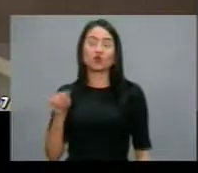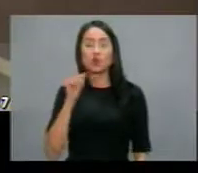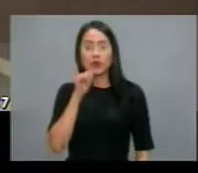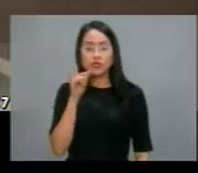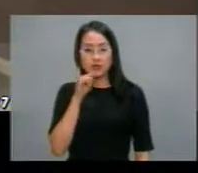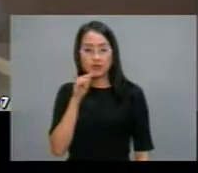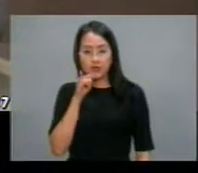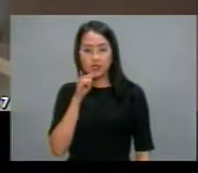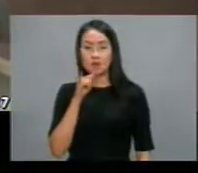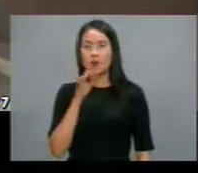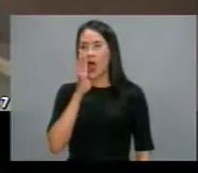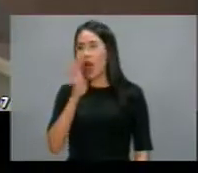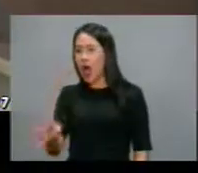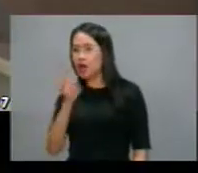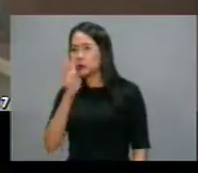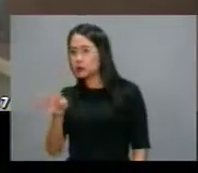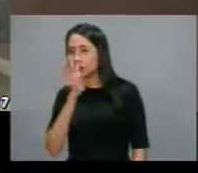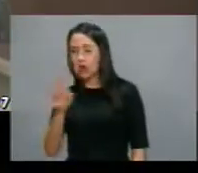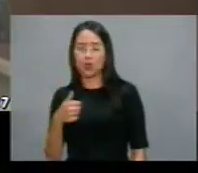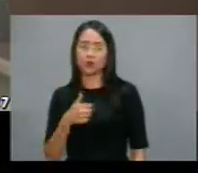levantar calúnia.